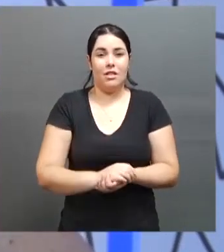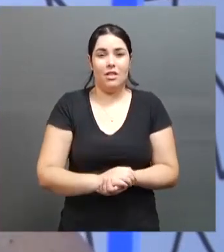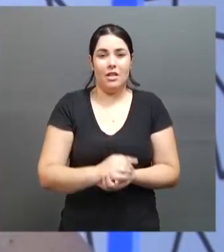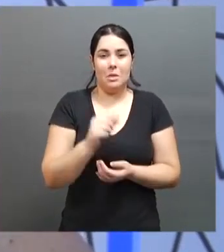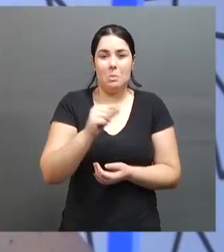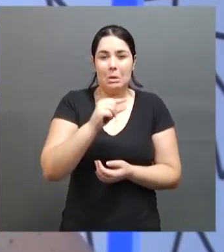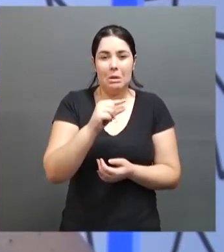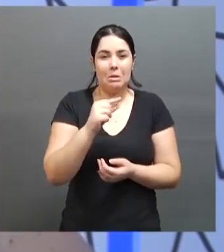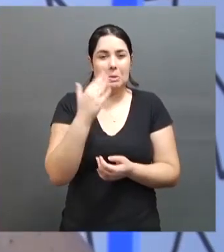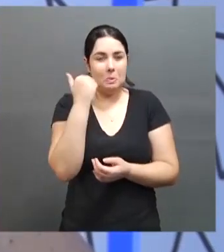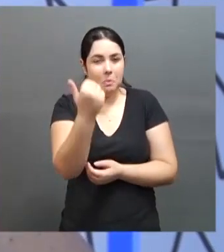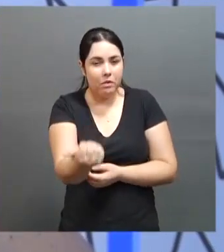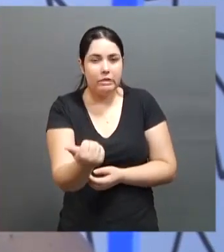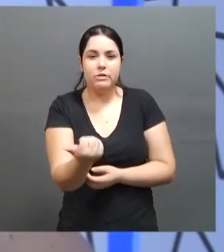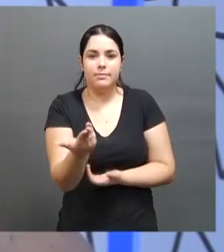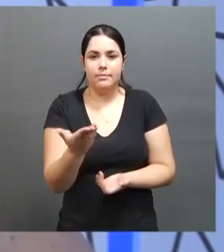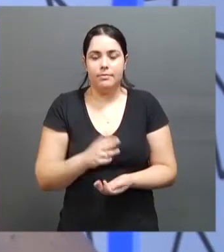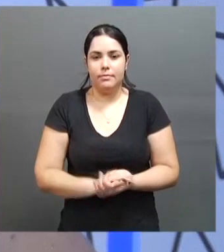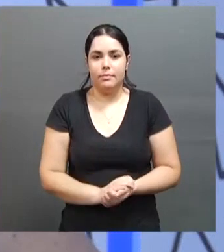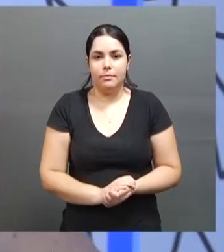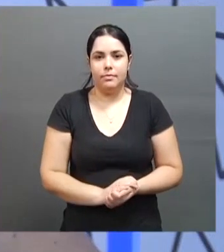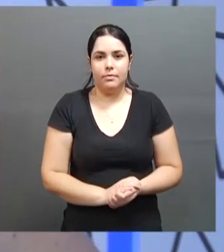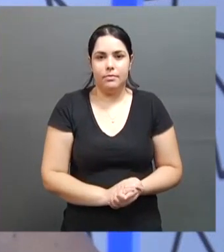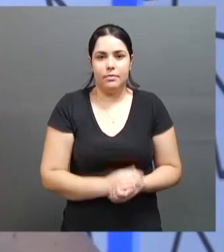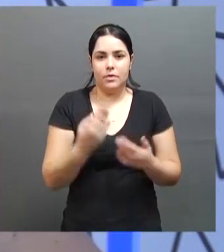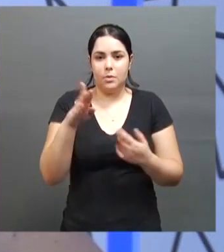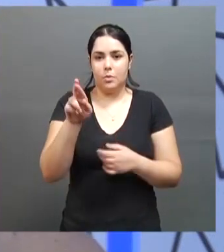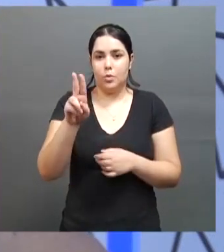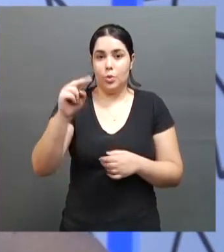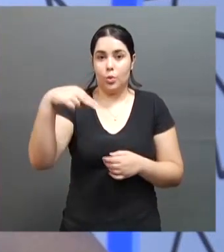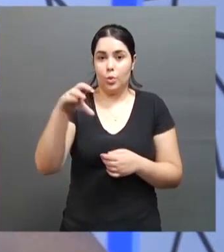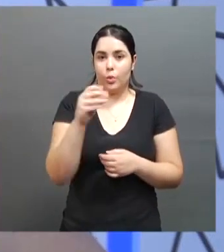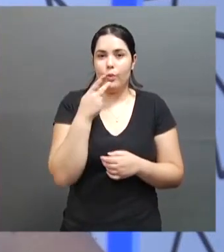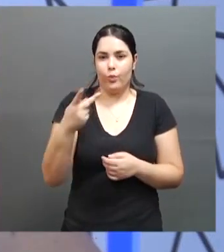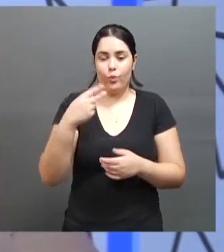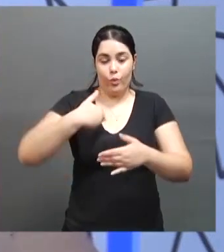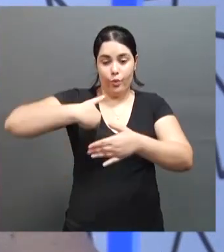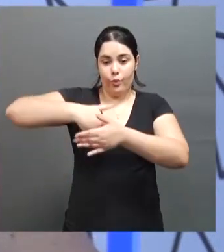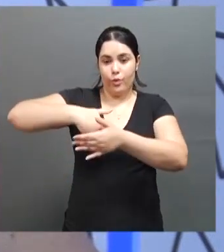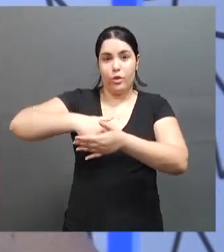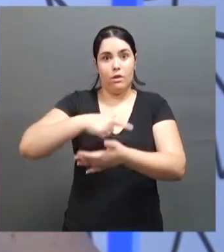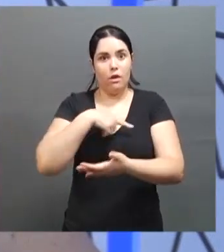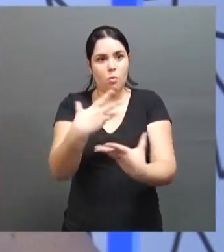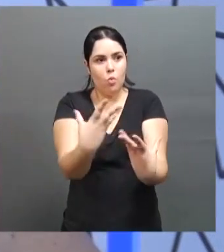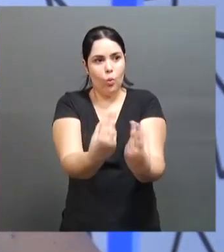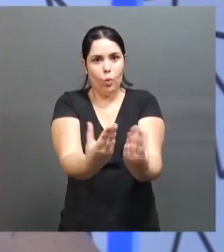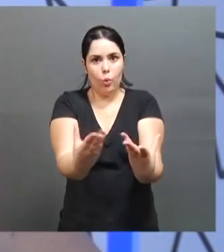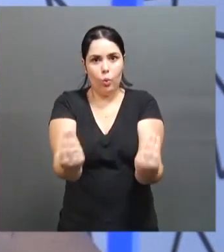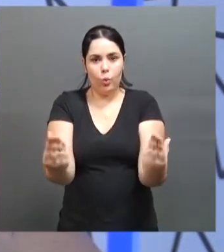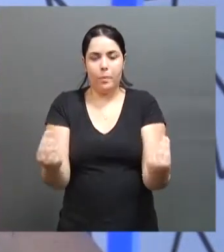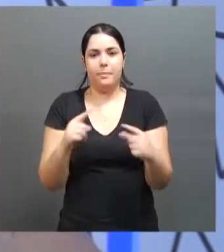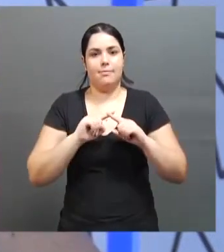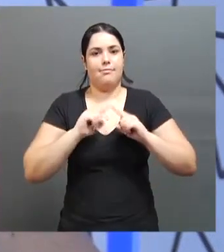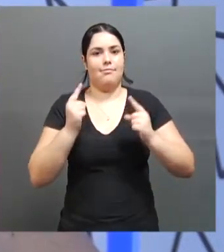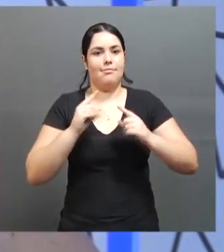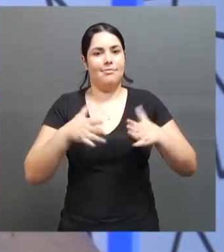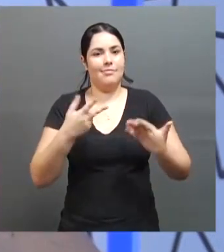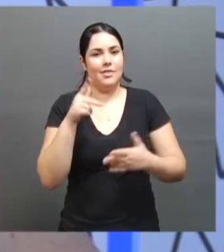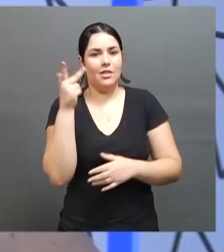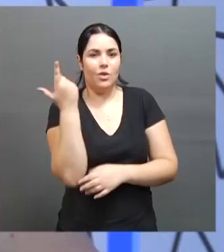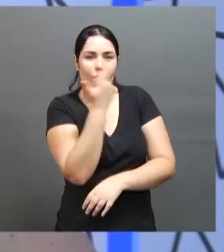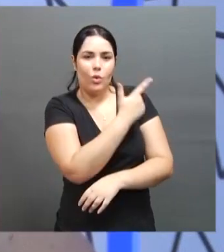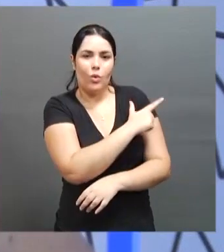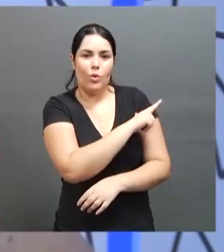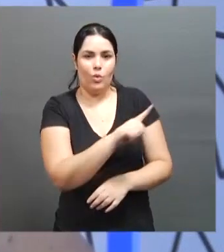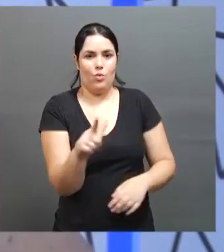visibilidade na mídia. Como o Bruno disse, o futebol, ele tem muito, mas quando você passa